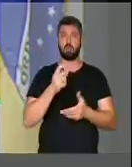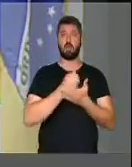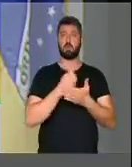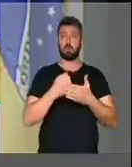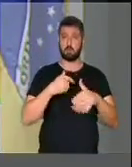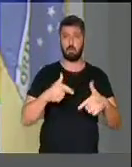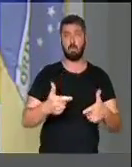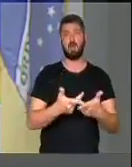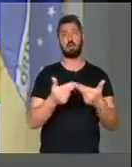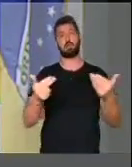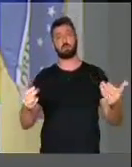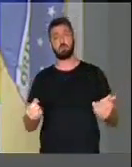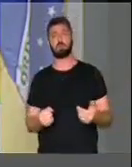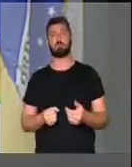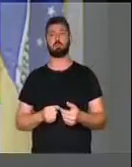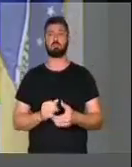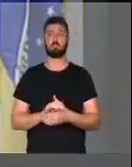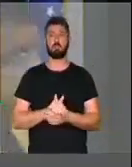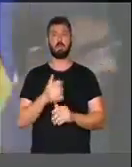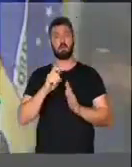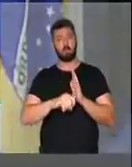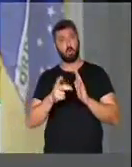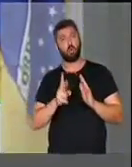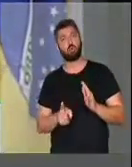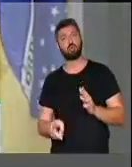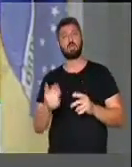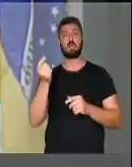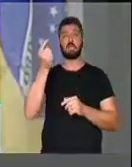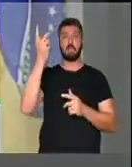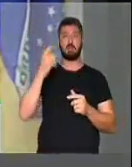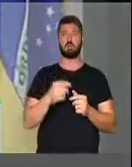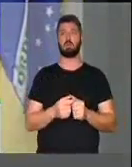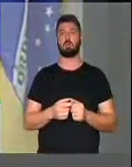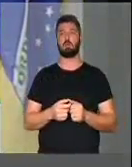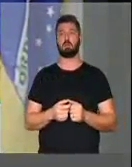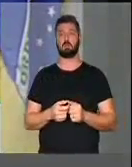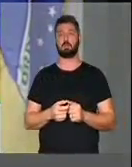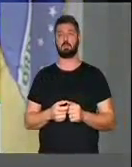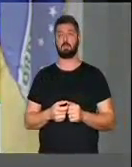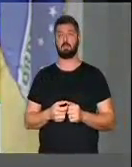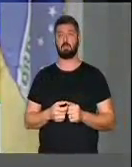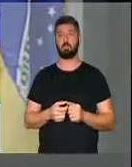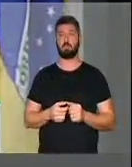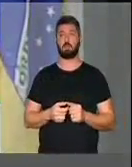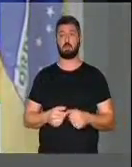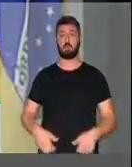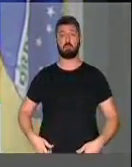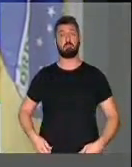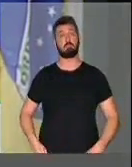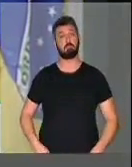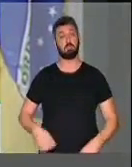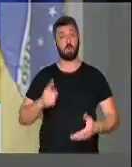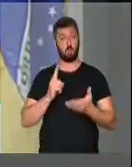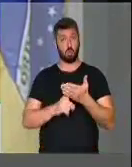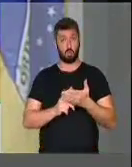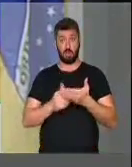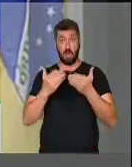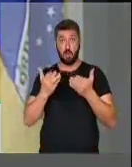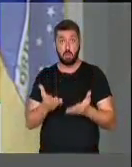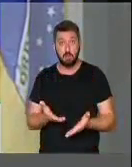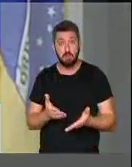gerar empregos, que vai gerar imposto, riqueza no nosso país. Um acordo dessa